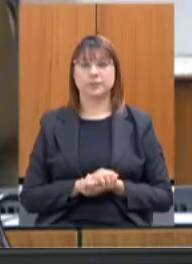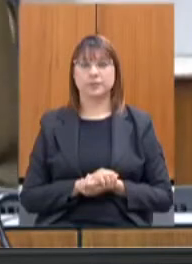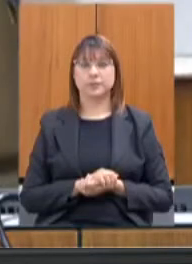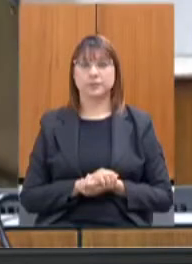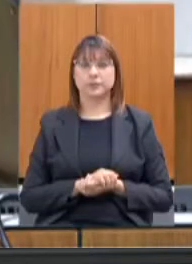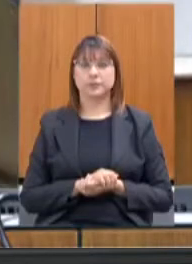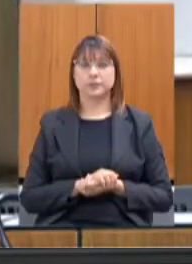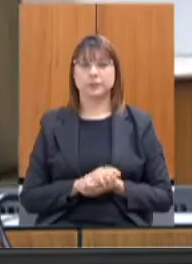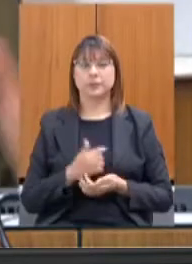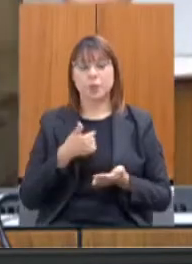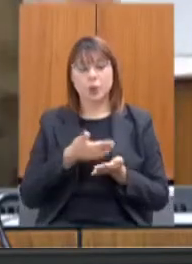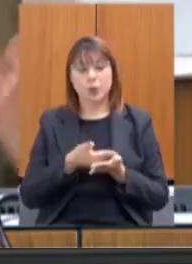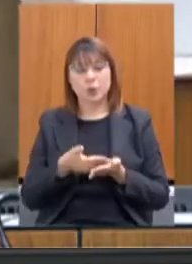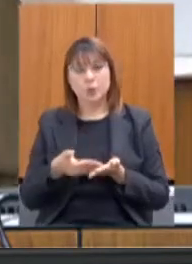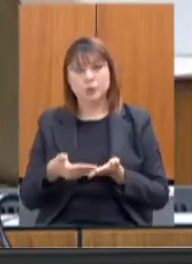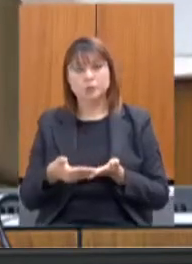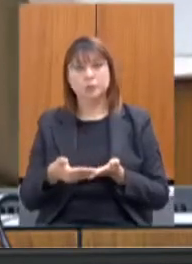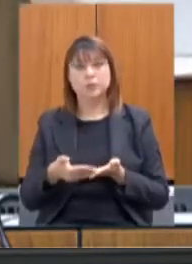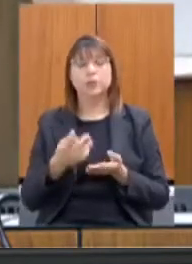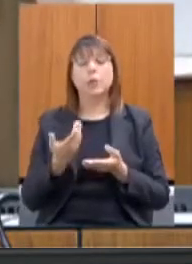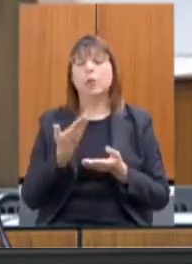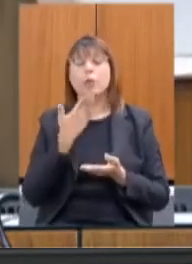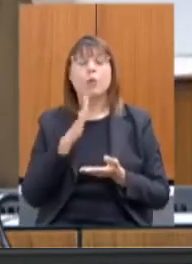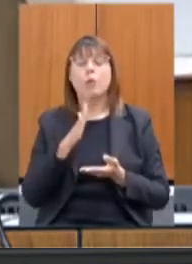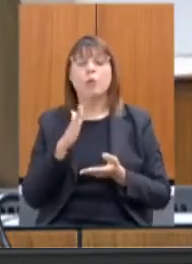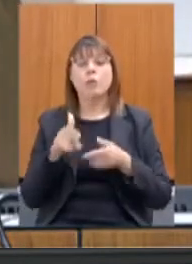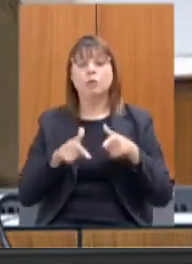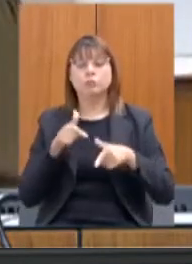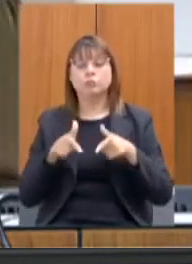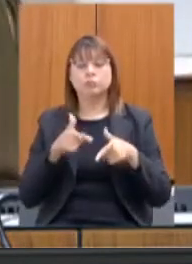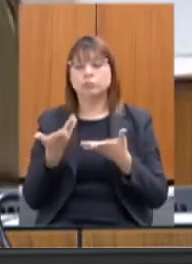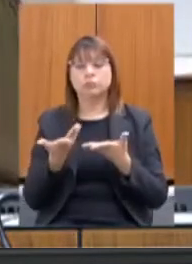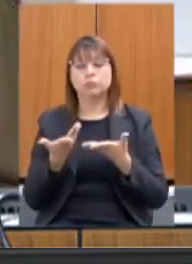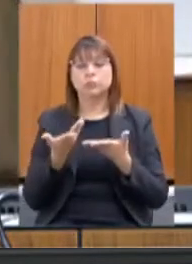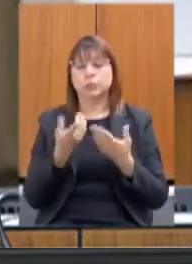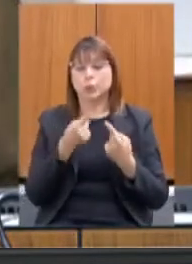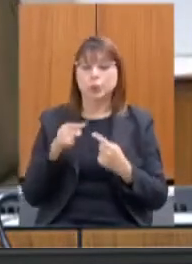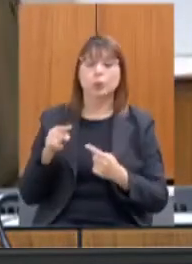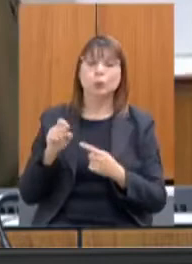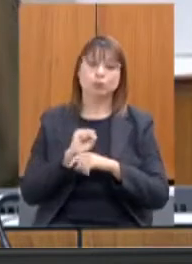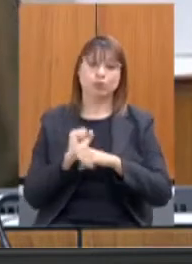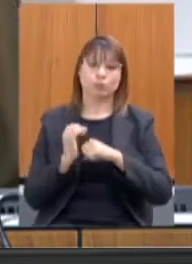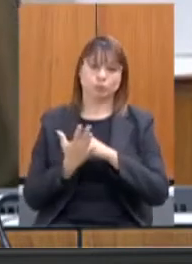Então, eu vou iniciar com as ações adotadas para o enfrentamento da pandemia do Covid-19.